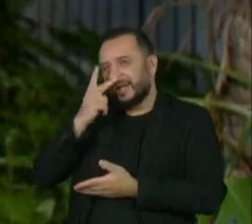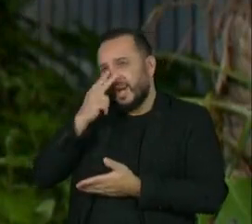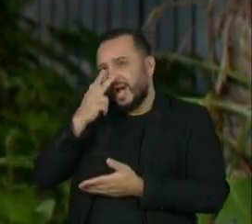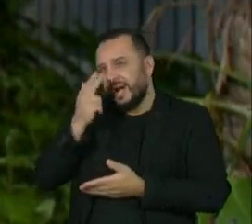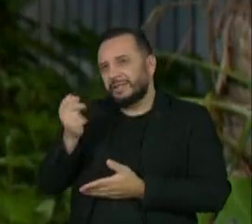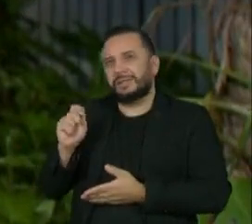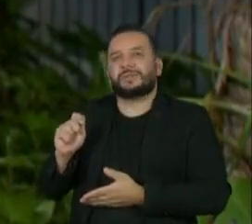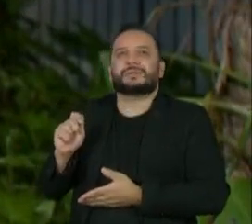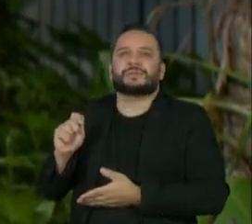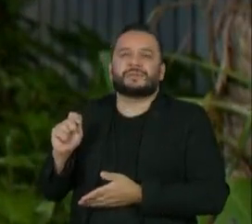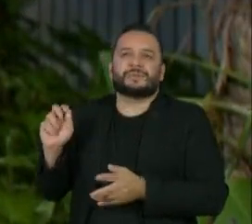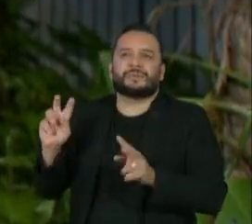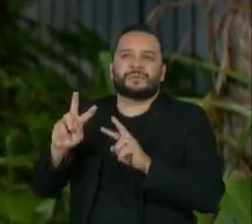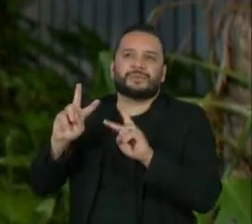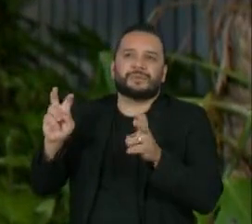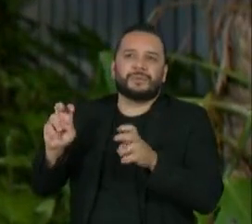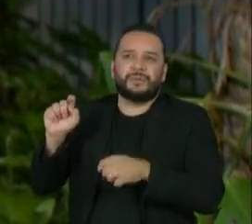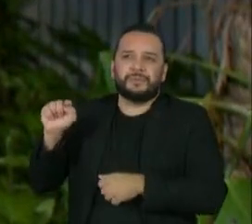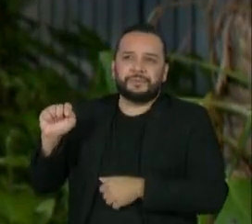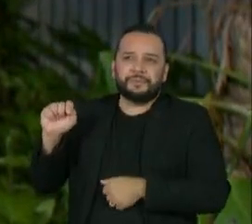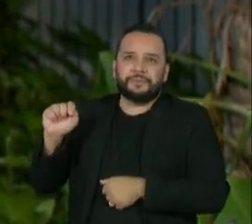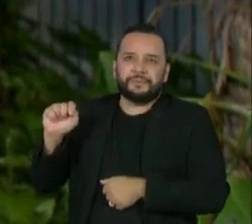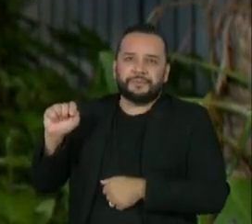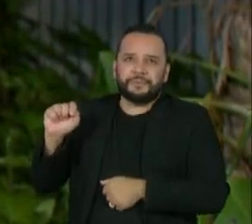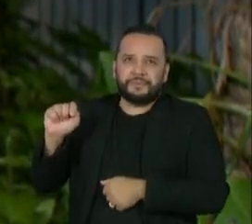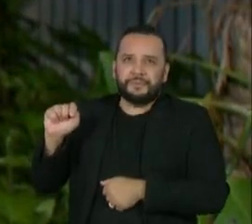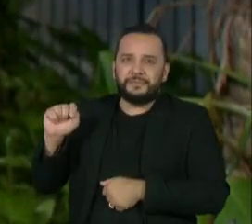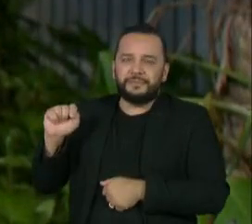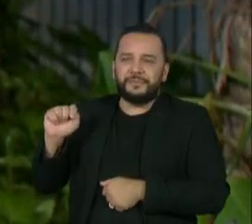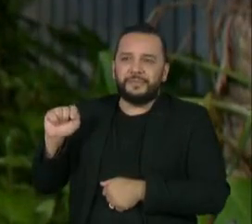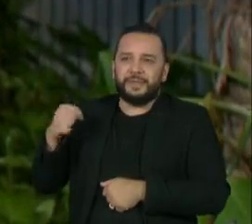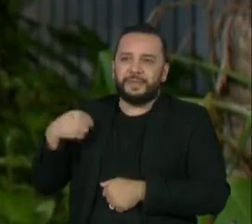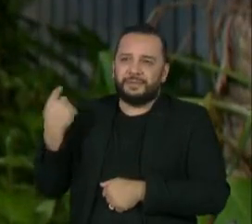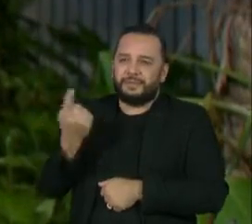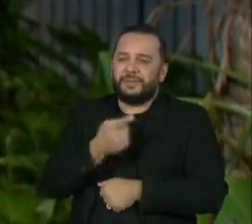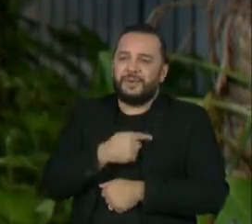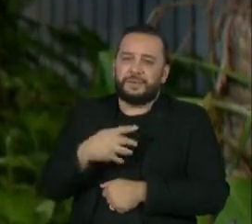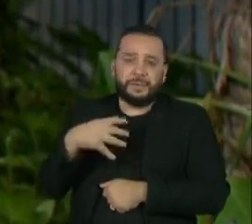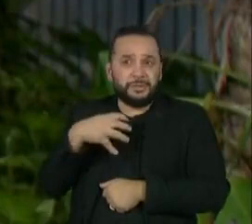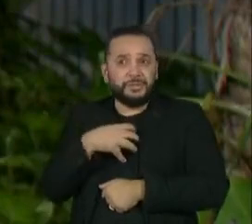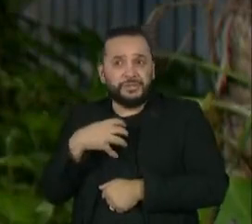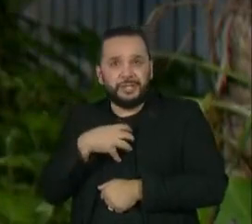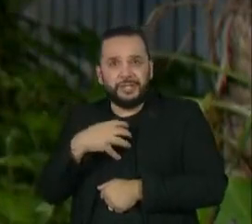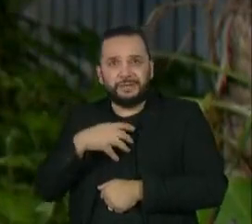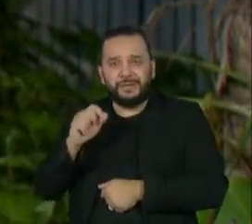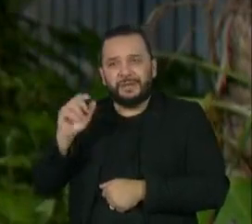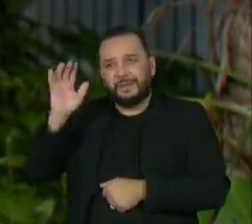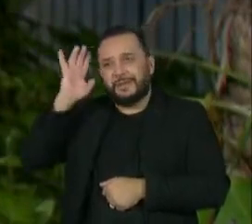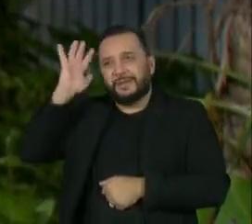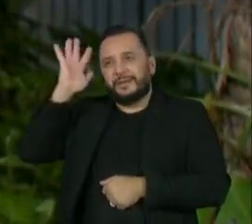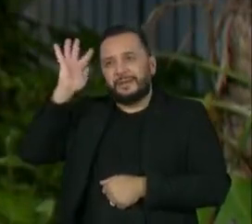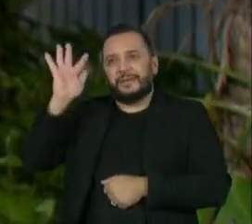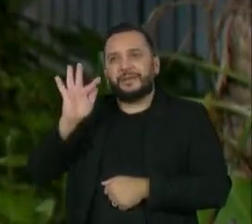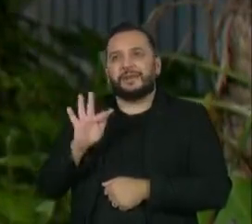Talvez sobre nós, mas de maneira ficcional,